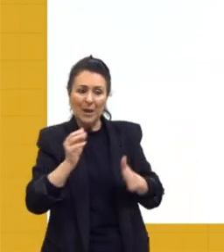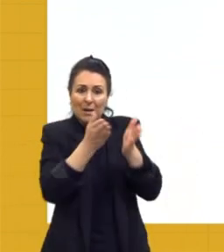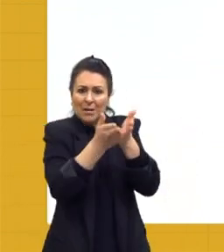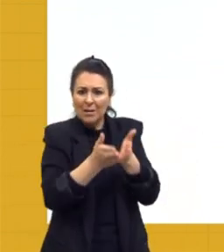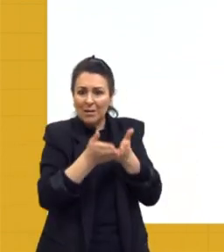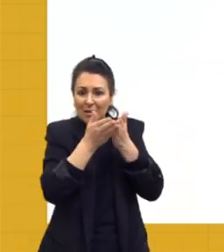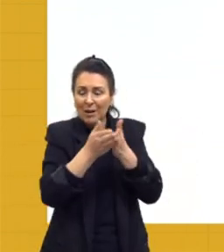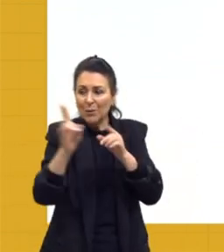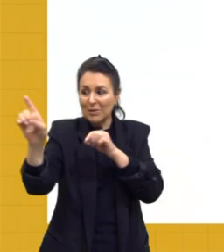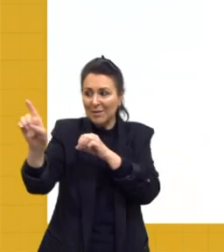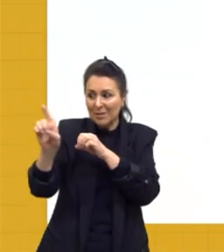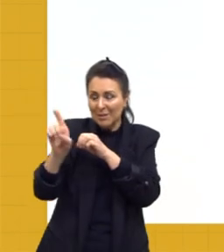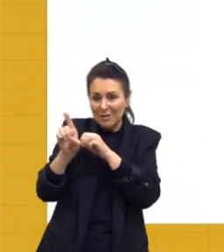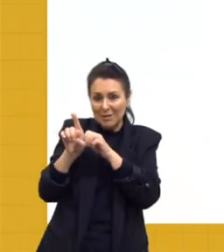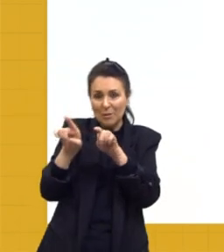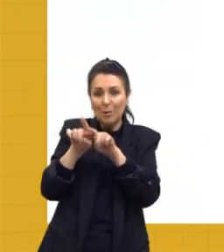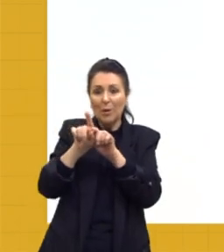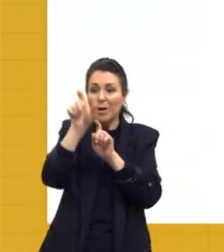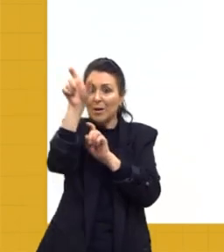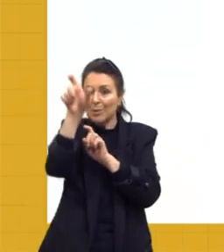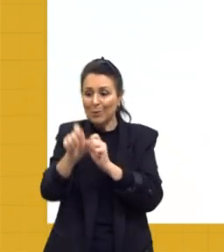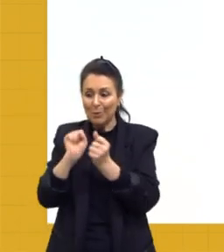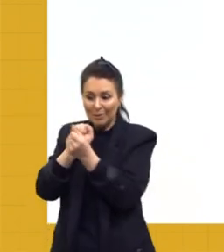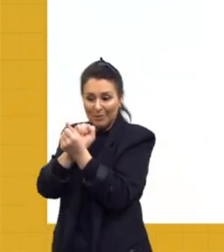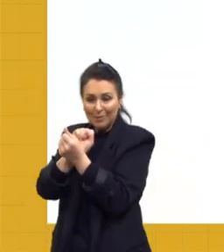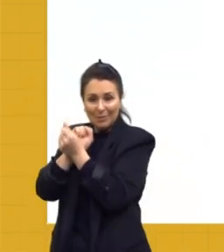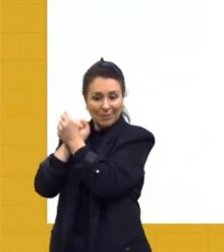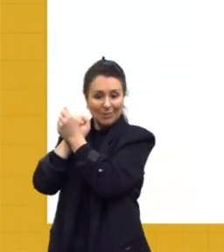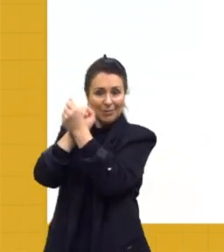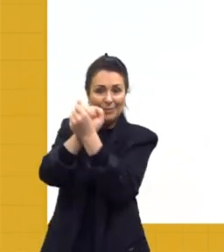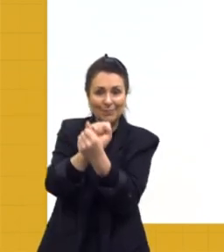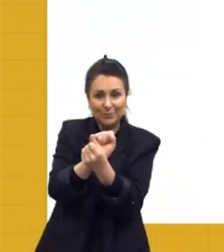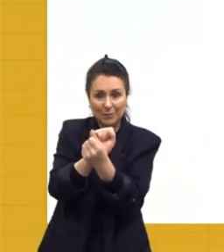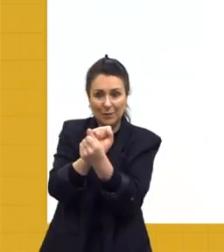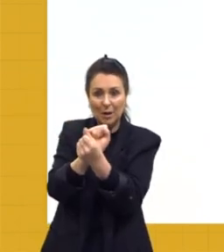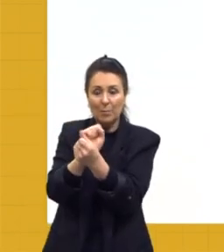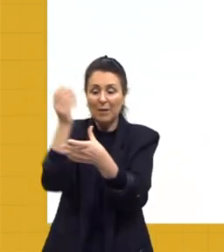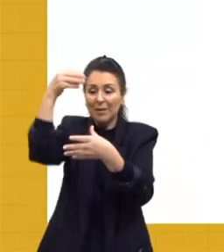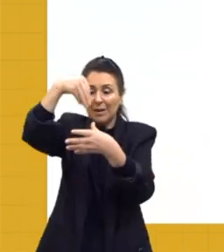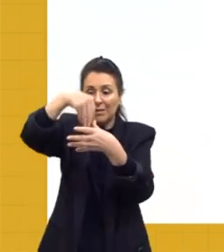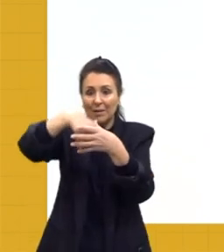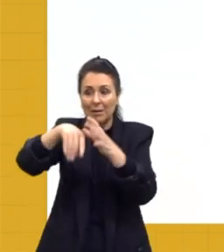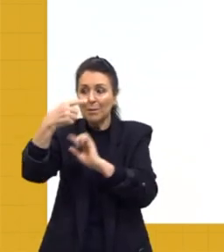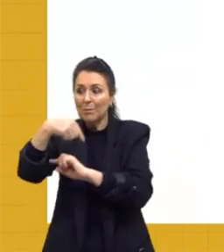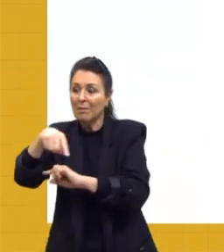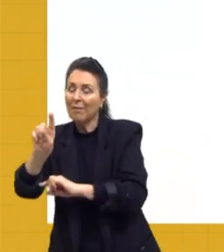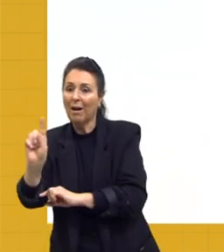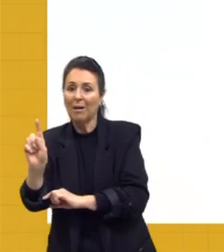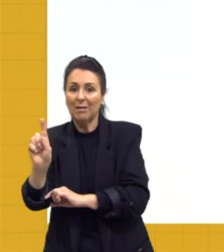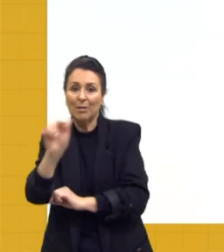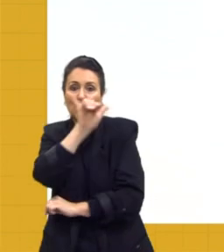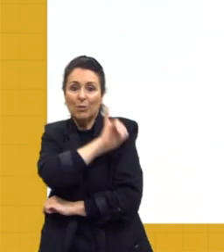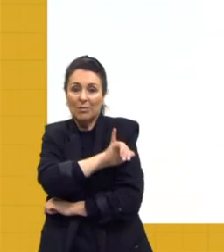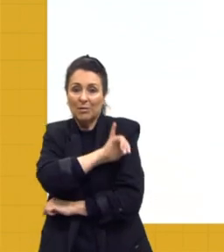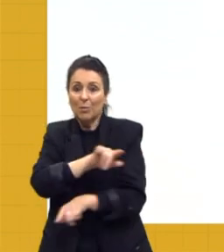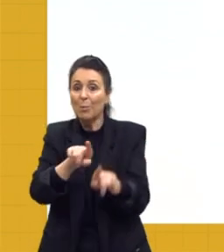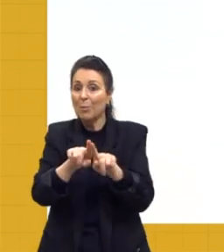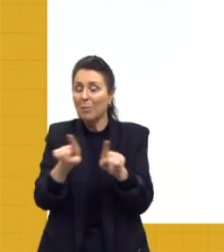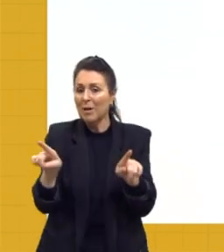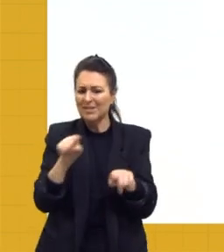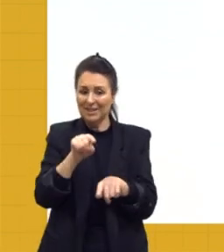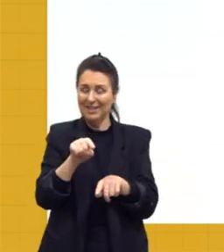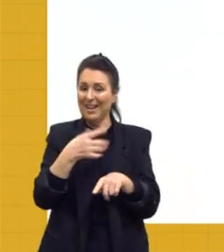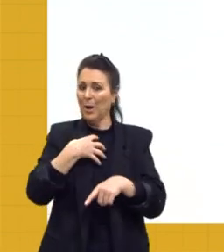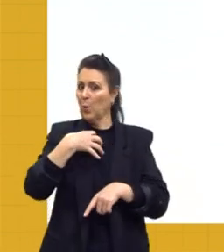traziam também as pessoas escravizadas, para elas serem embarcadas e serem mandadas para o Rio de Janeiro. Só que ele era